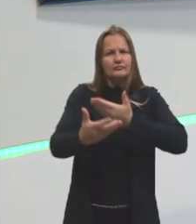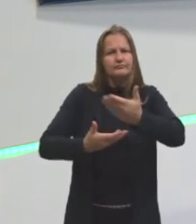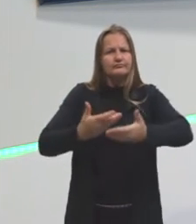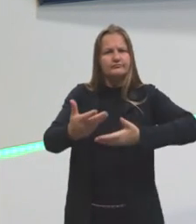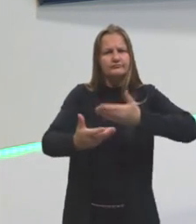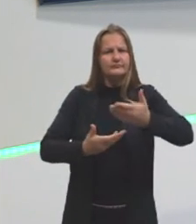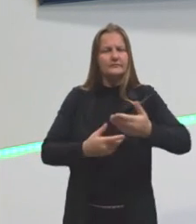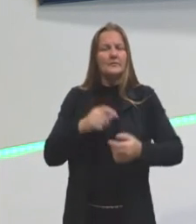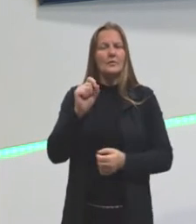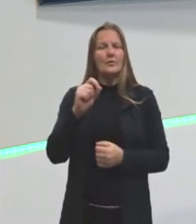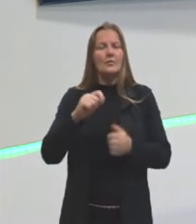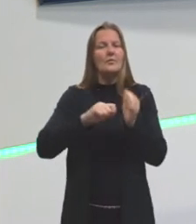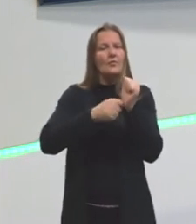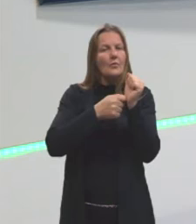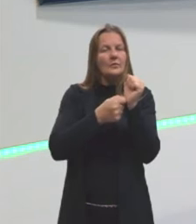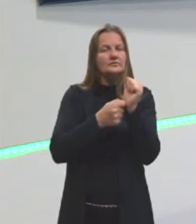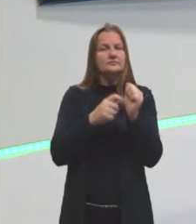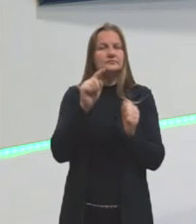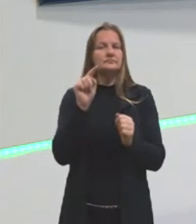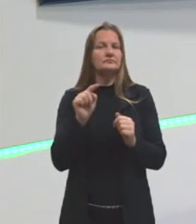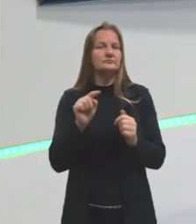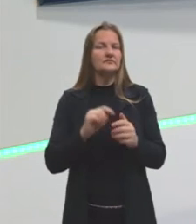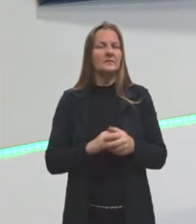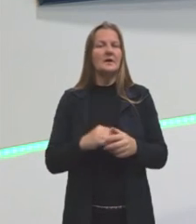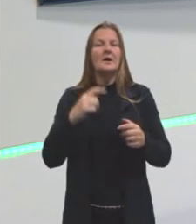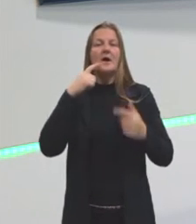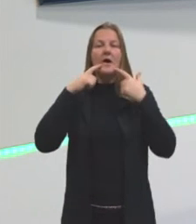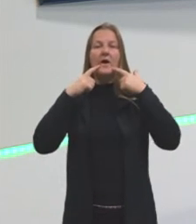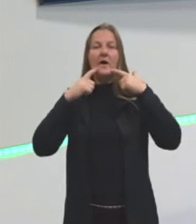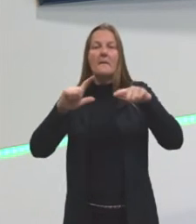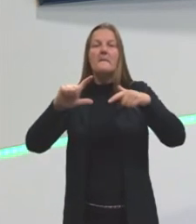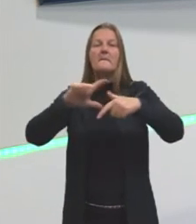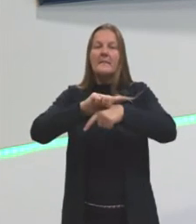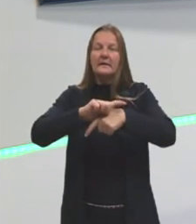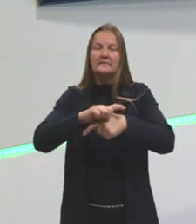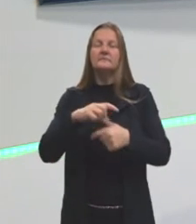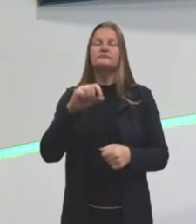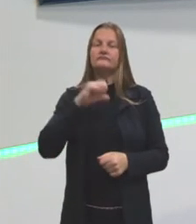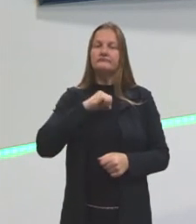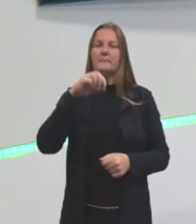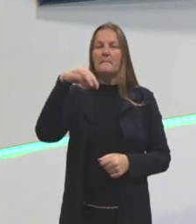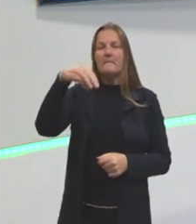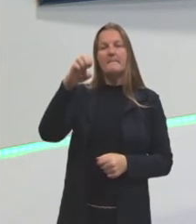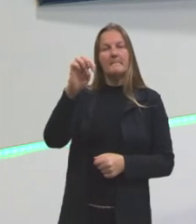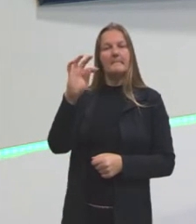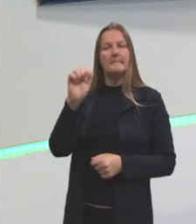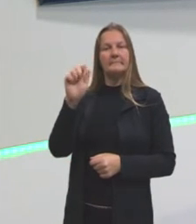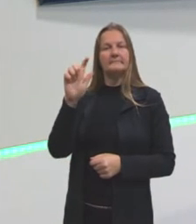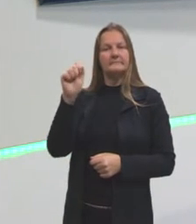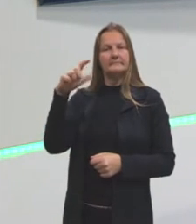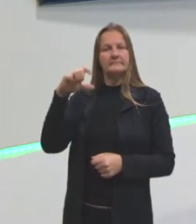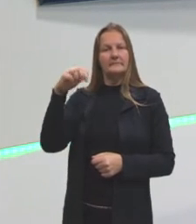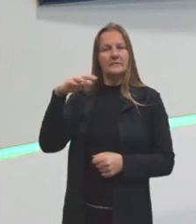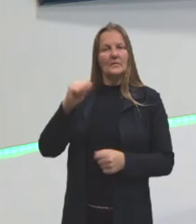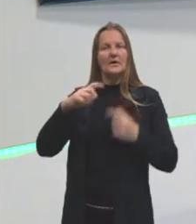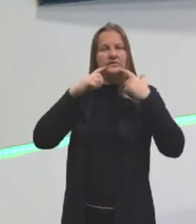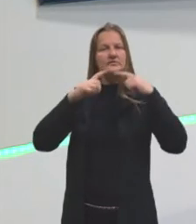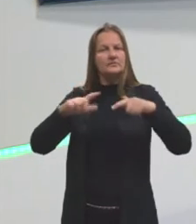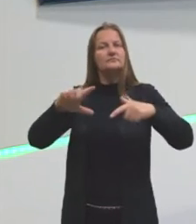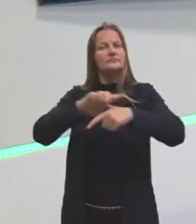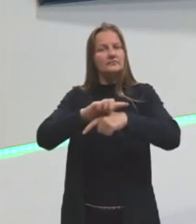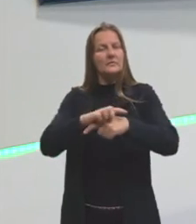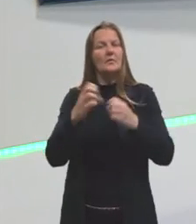um deles é o código. A metalinguagem vai falar exatamente sobre quando o código explica